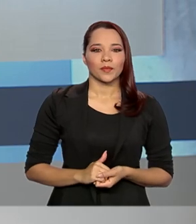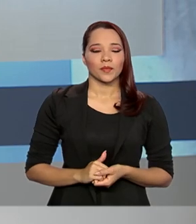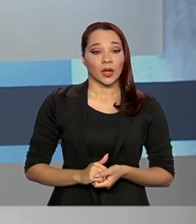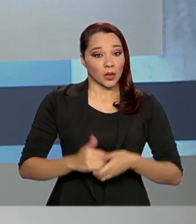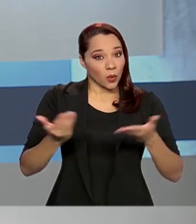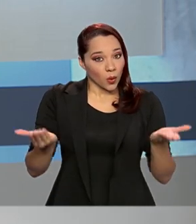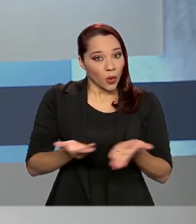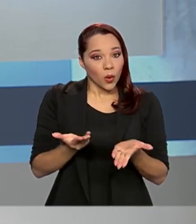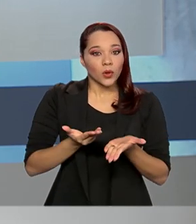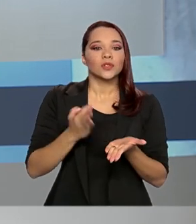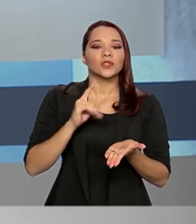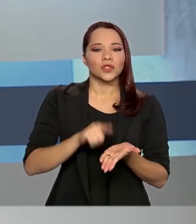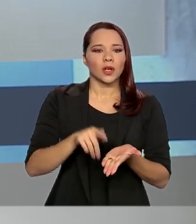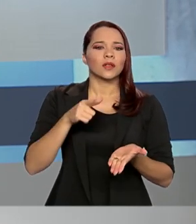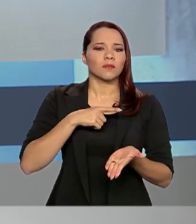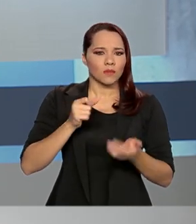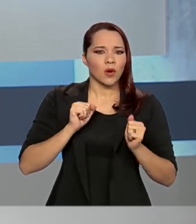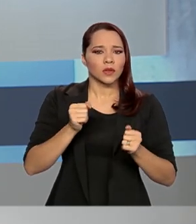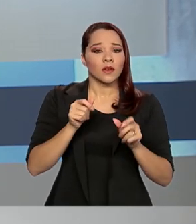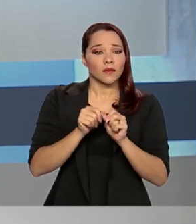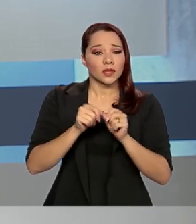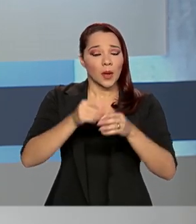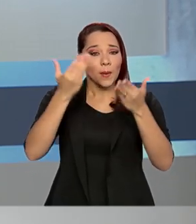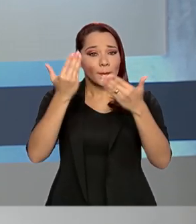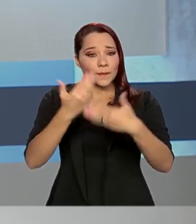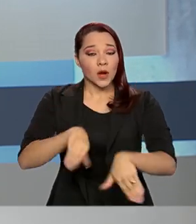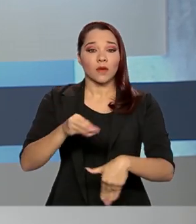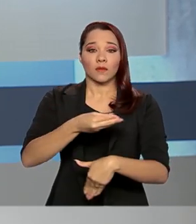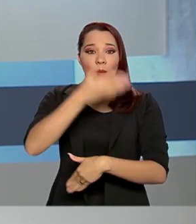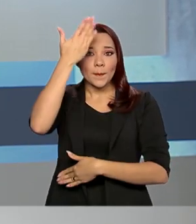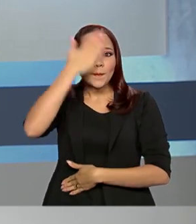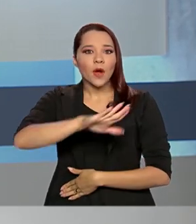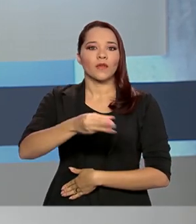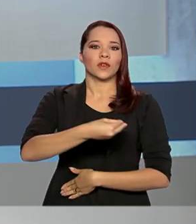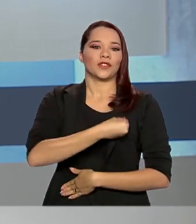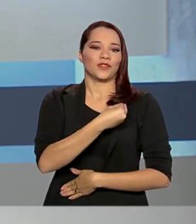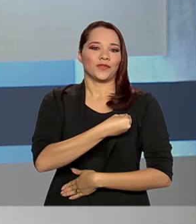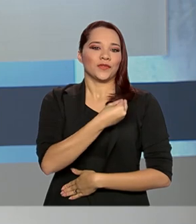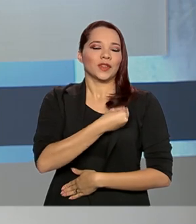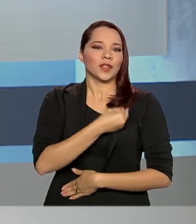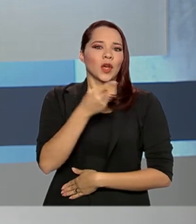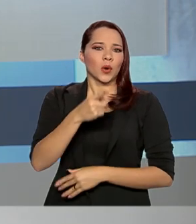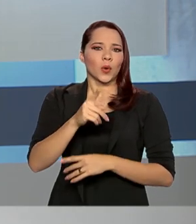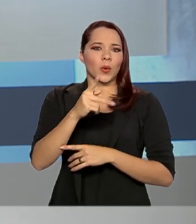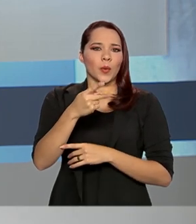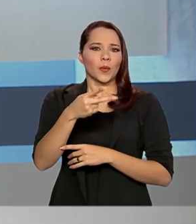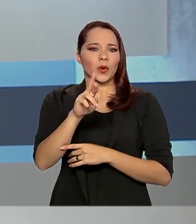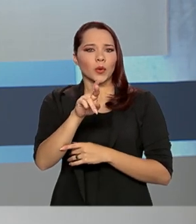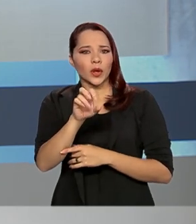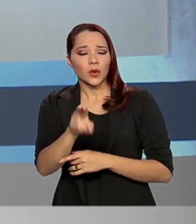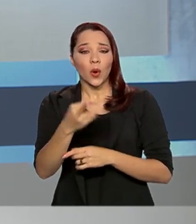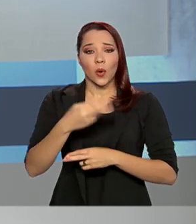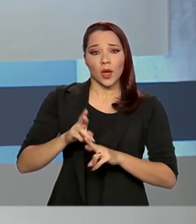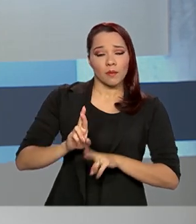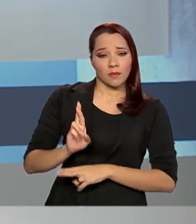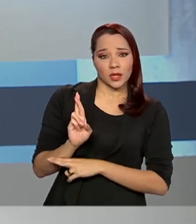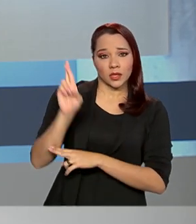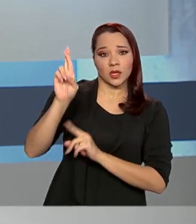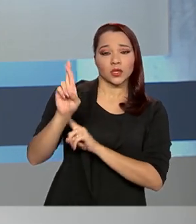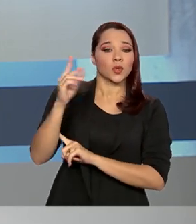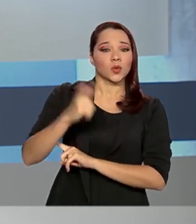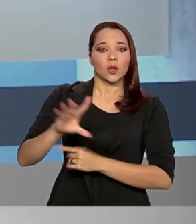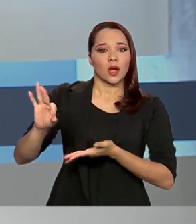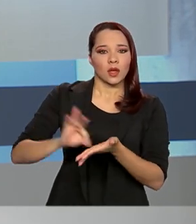A partir de hoje está autorizada a realização da prova de vida por meio de um procurador ou representante legal que não esteja